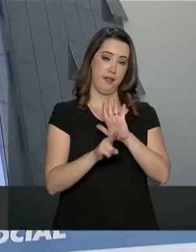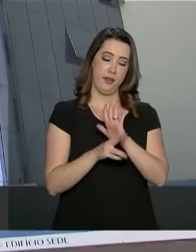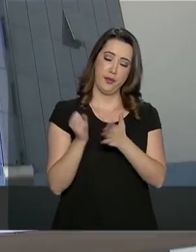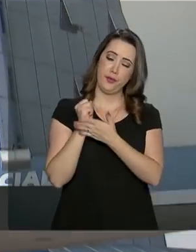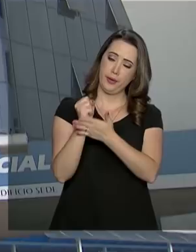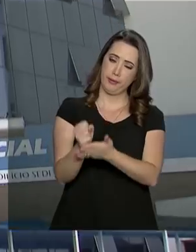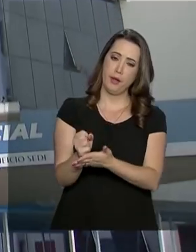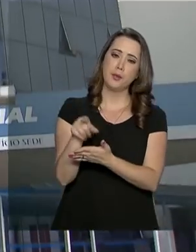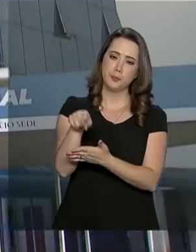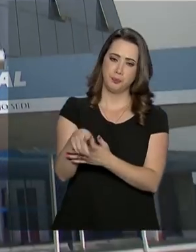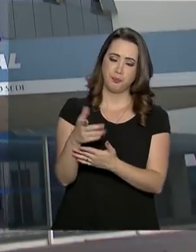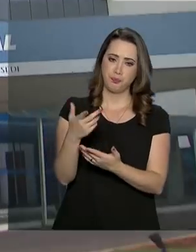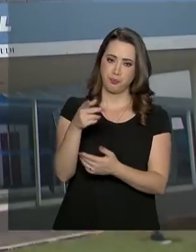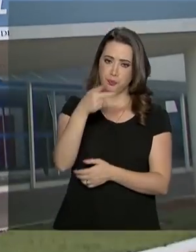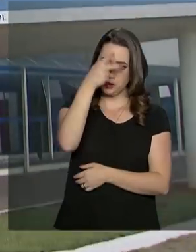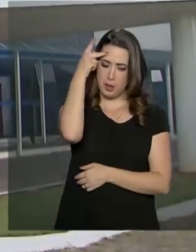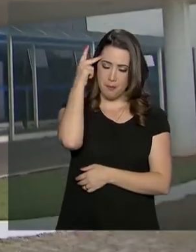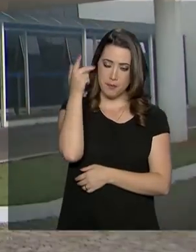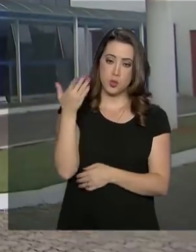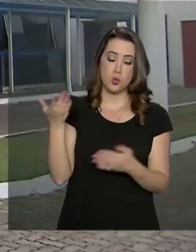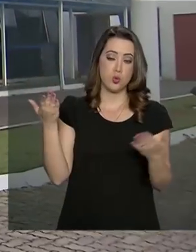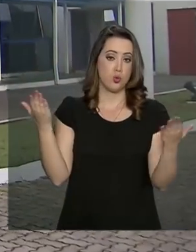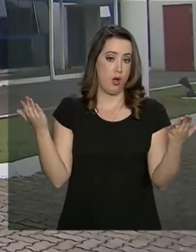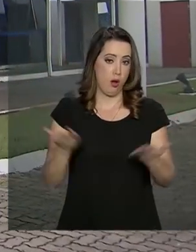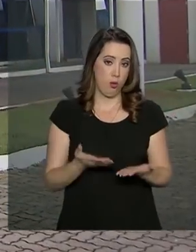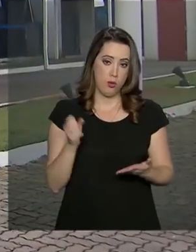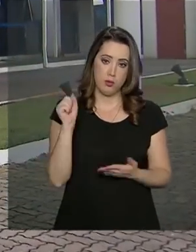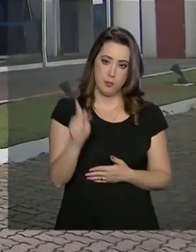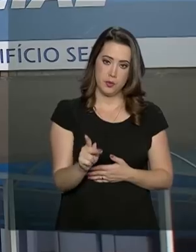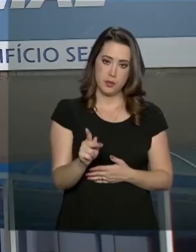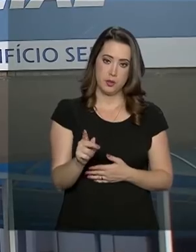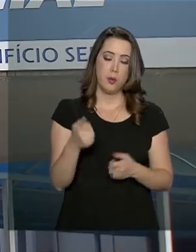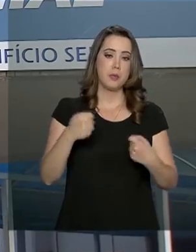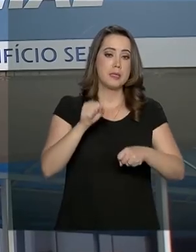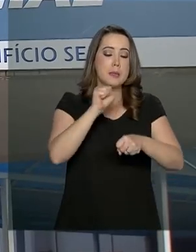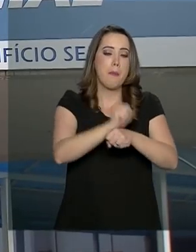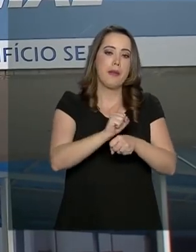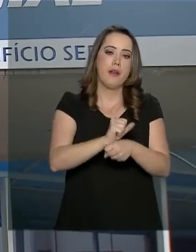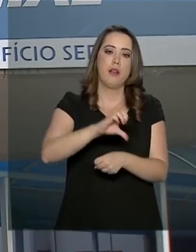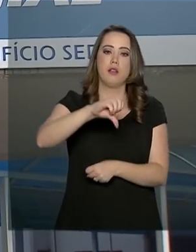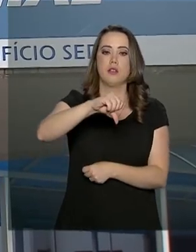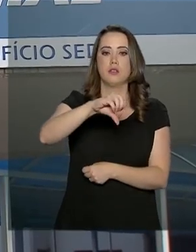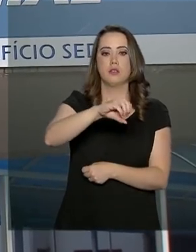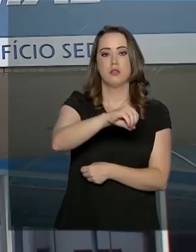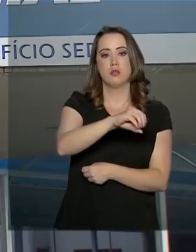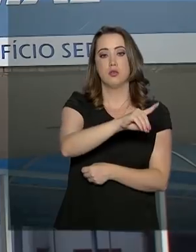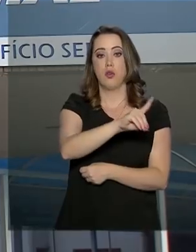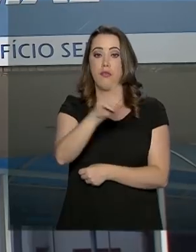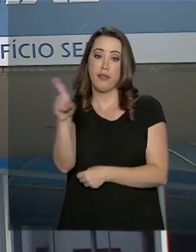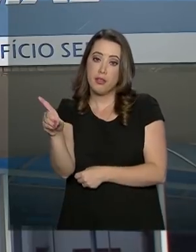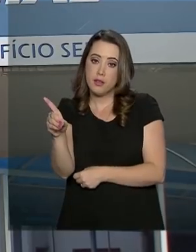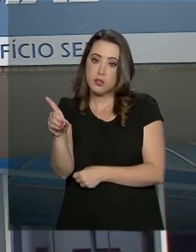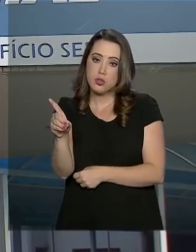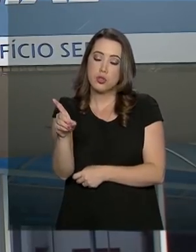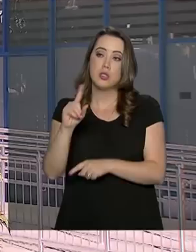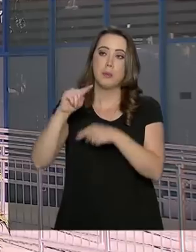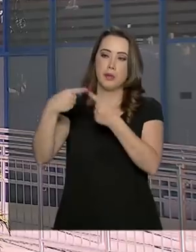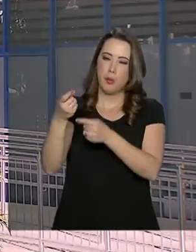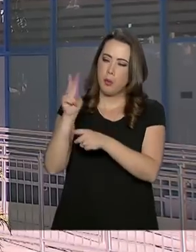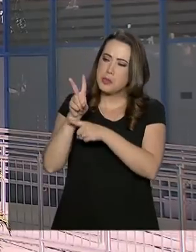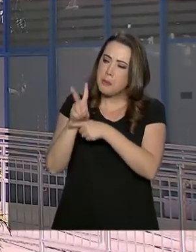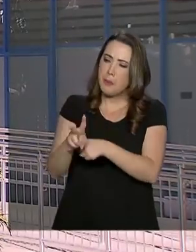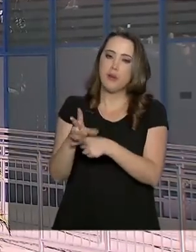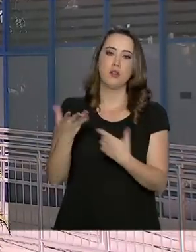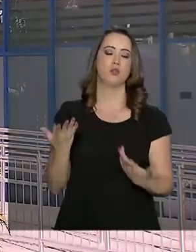ficar bloqueado para a contratação de crédito por 90 dias. Caso o segurado queira fazer algum empréstimo antes disso,